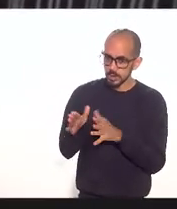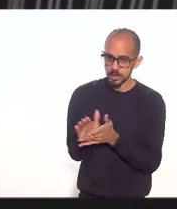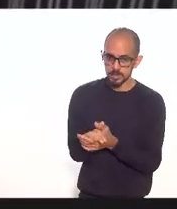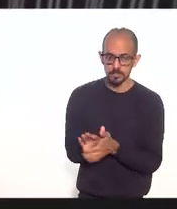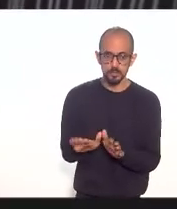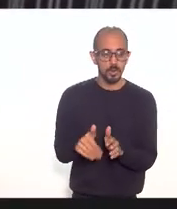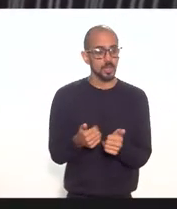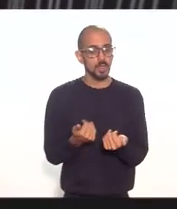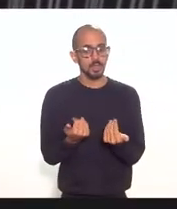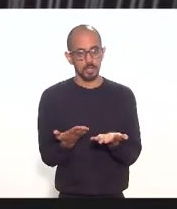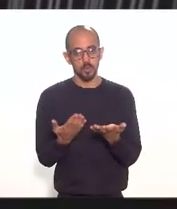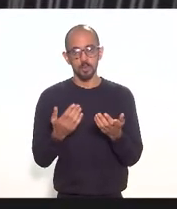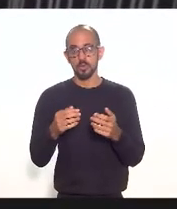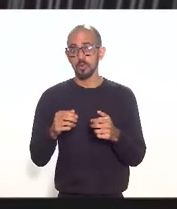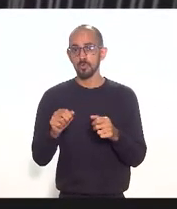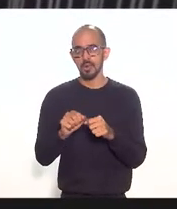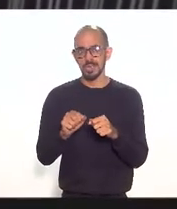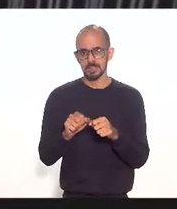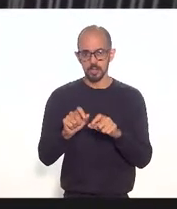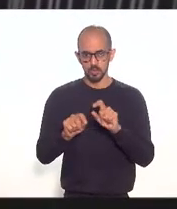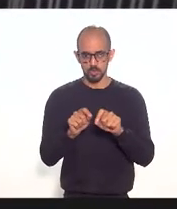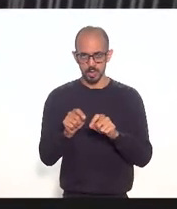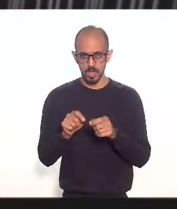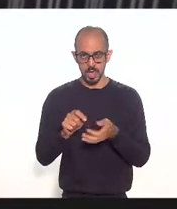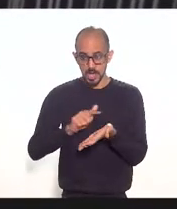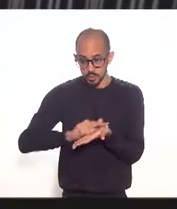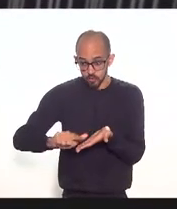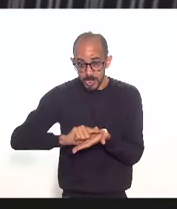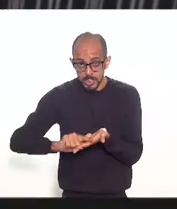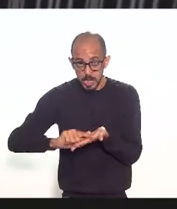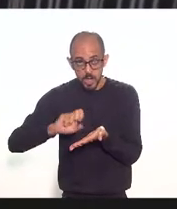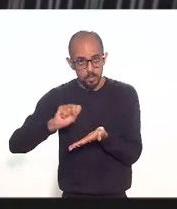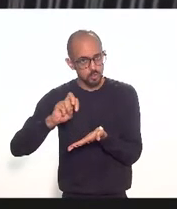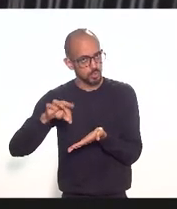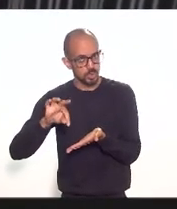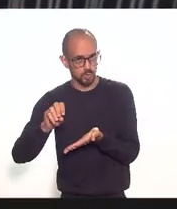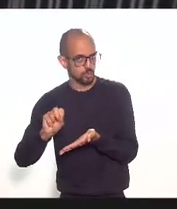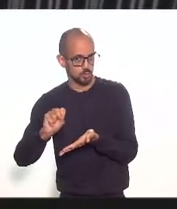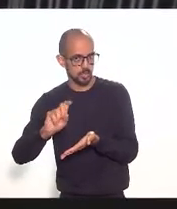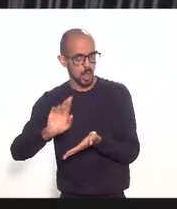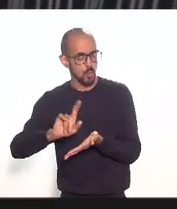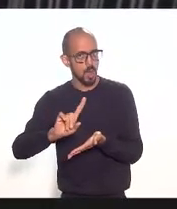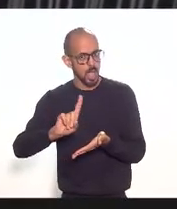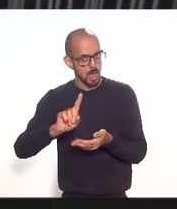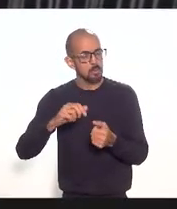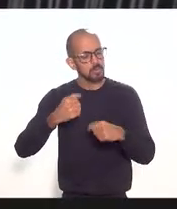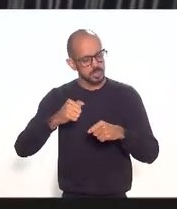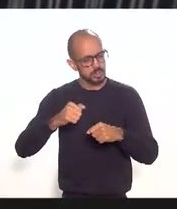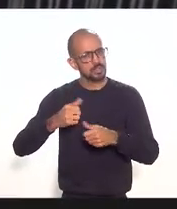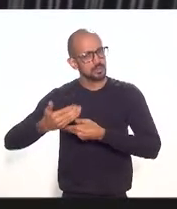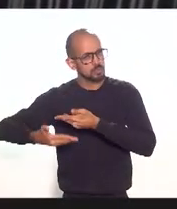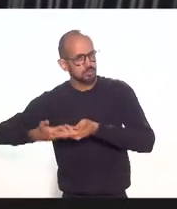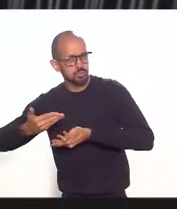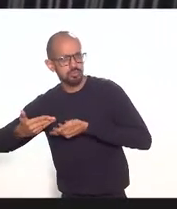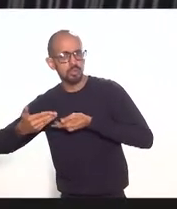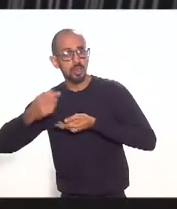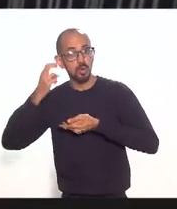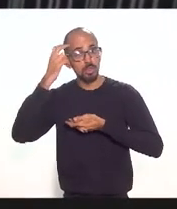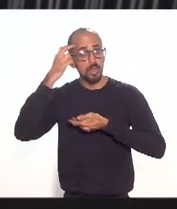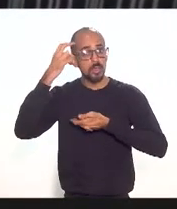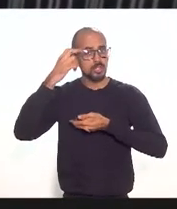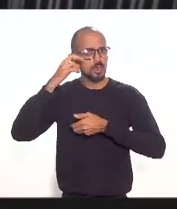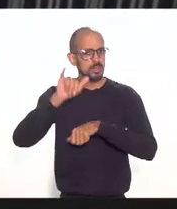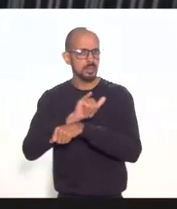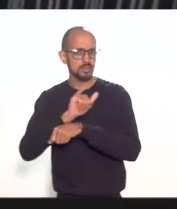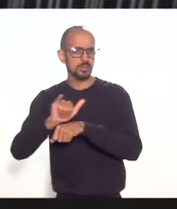voos na marra do Santos Dumont não é nada disso as coisas feitas com parcimônia mas com inteligência estratégica observando uma política